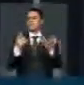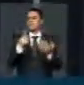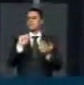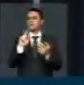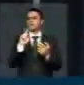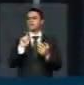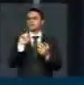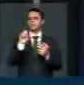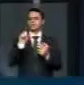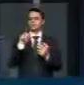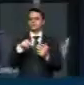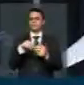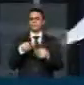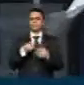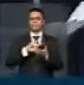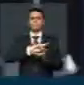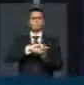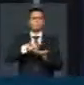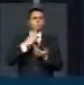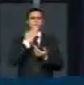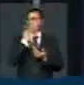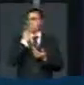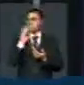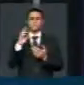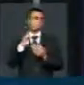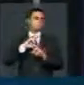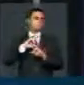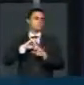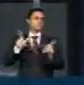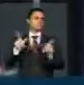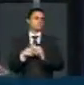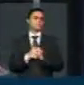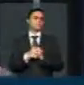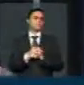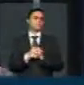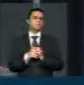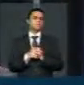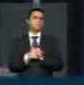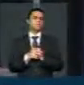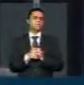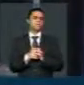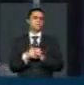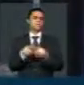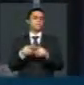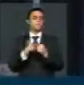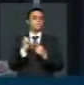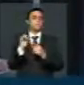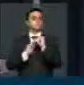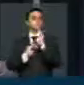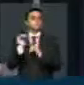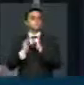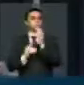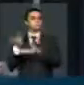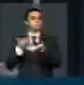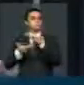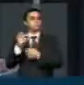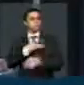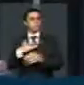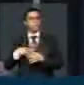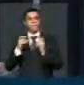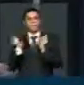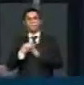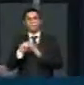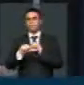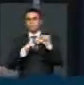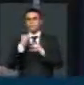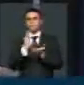Parkinson, enfim, todas as doenças crônicas que se espalham pelo Brasil. As práticas integrativas em saúde podem